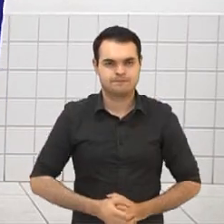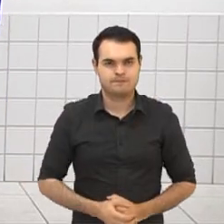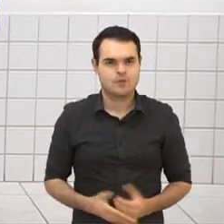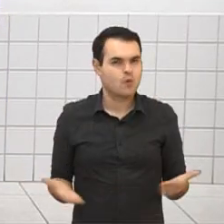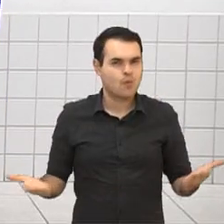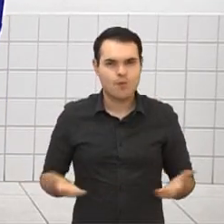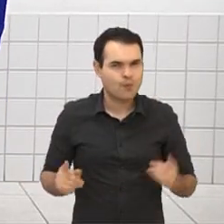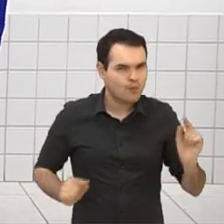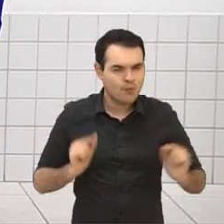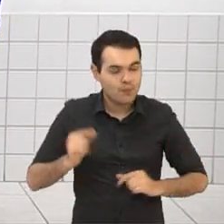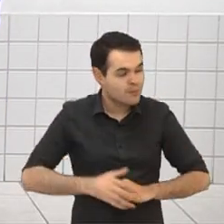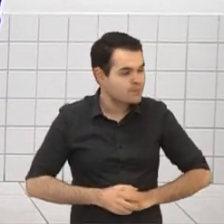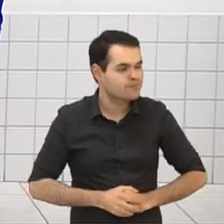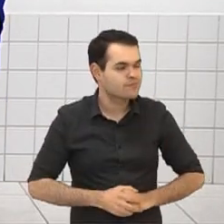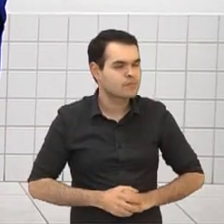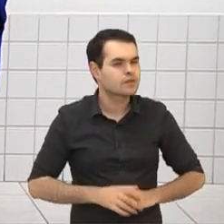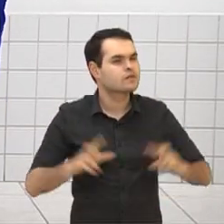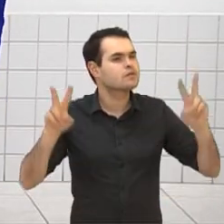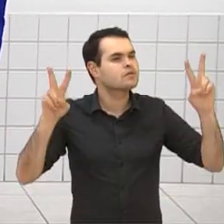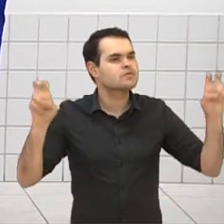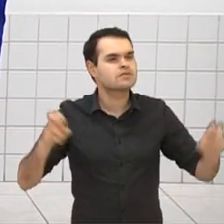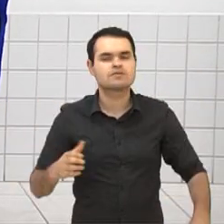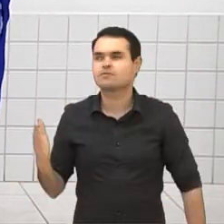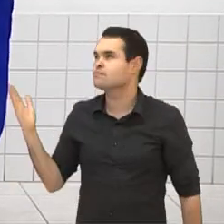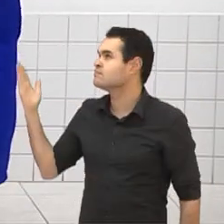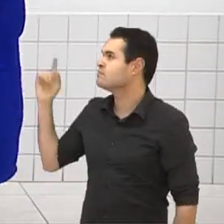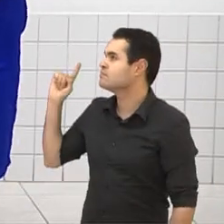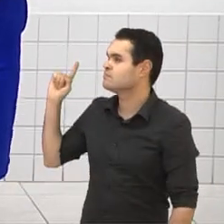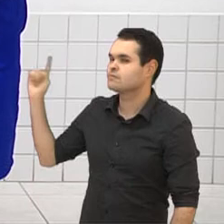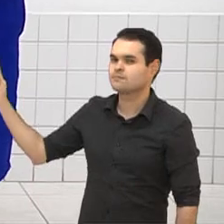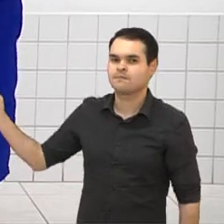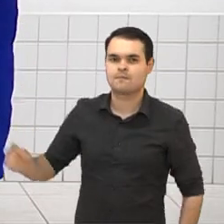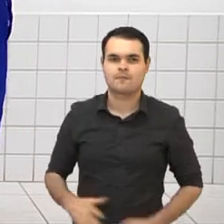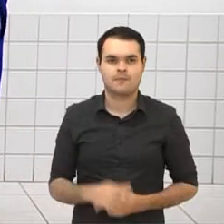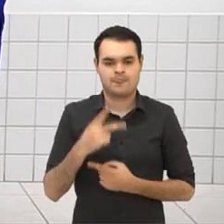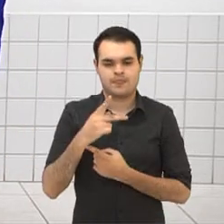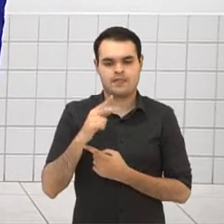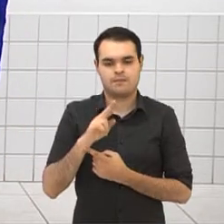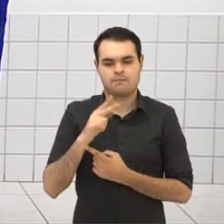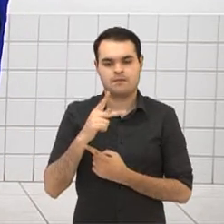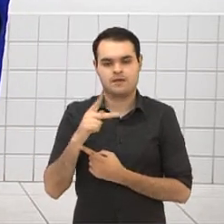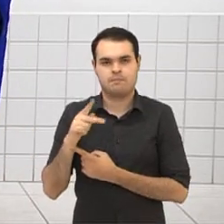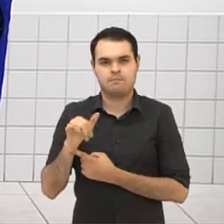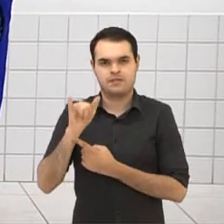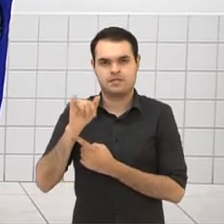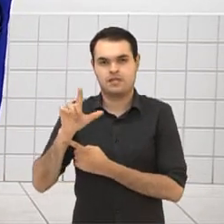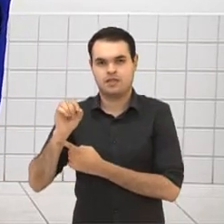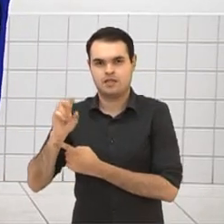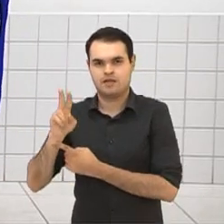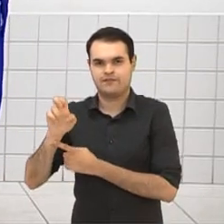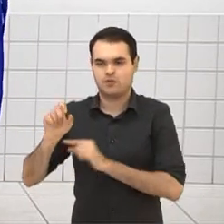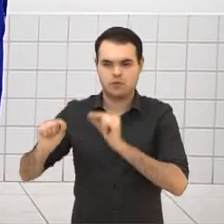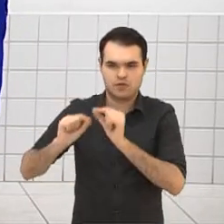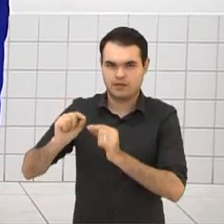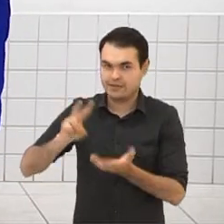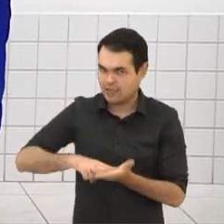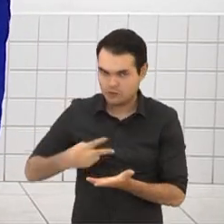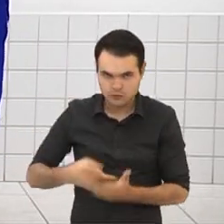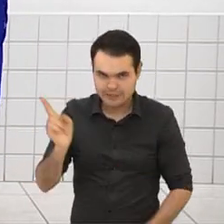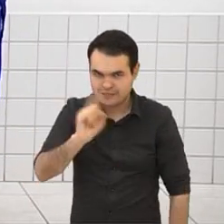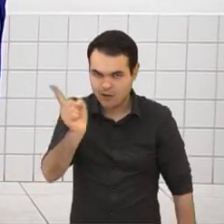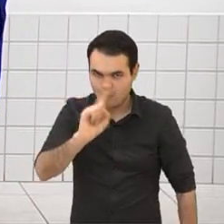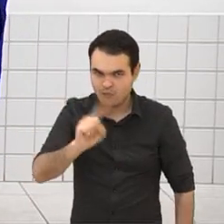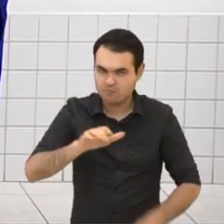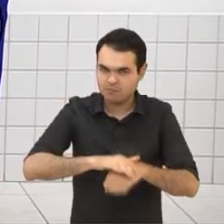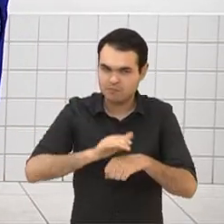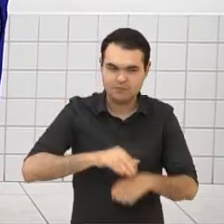Ended Today, qual é o título da nossa aula, teacher? Puppy Love. Puppy Love. Não vamos traduzir, tá? Porque isso